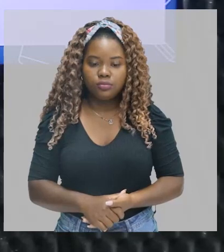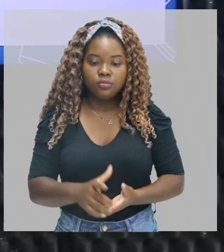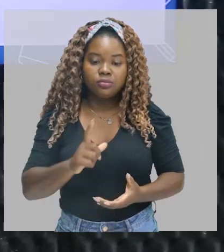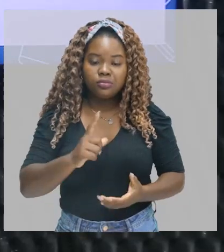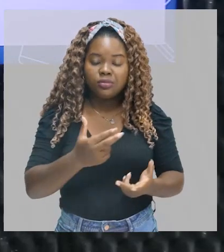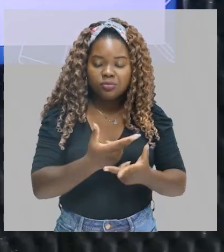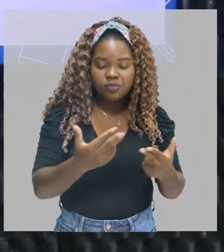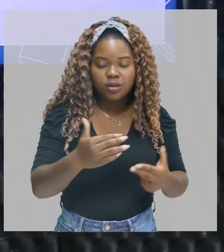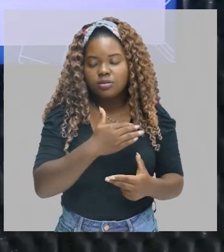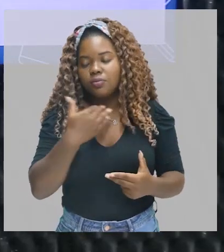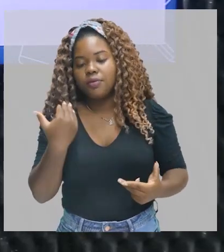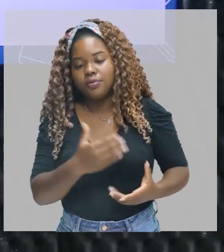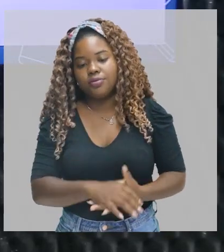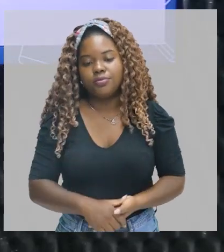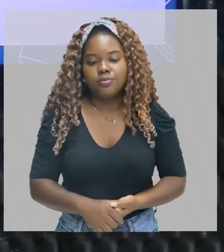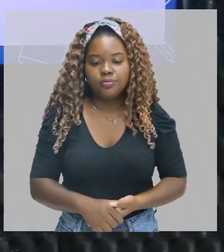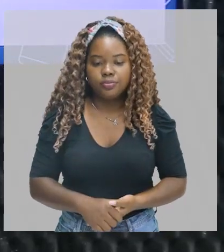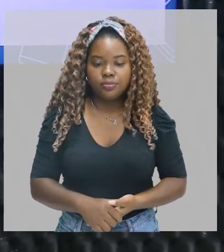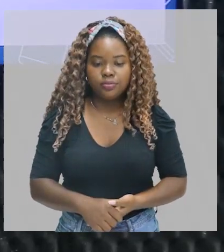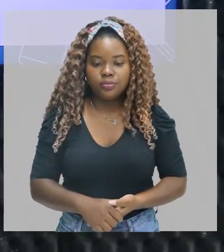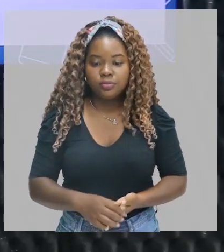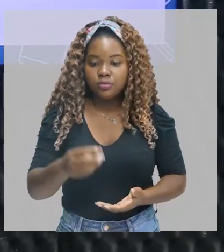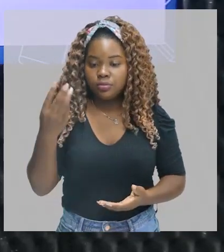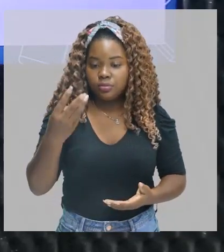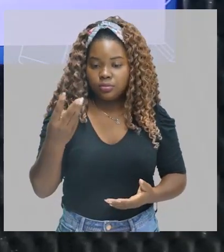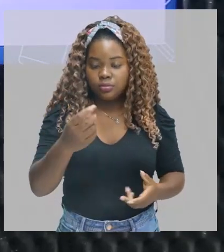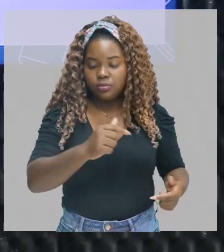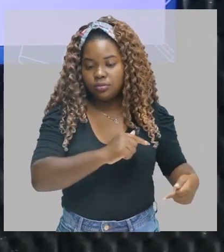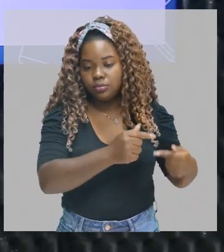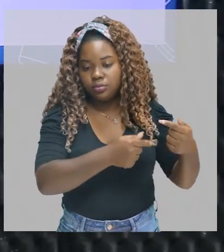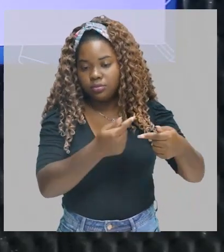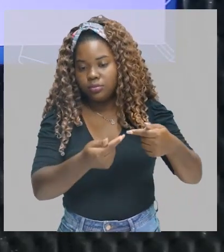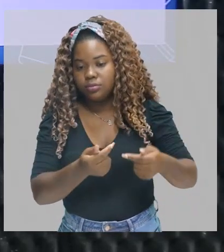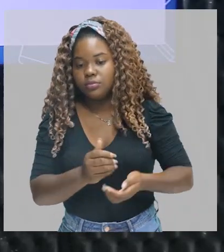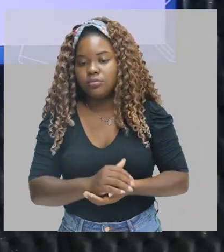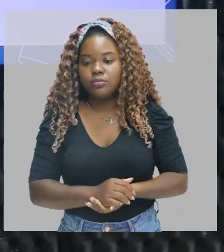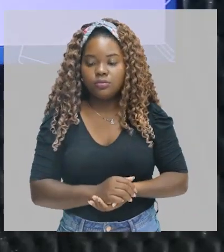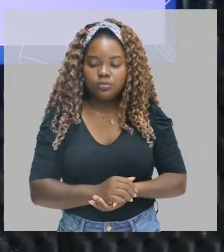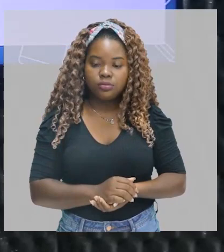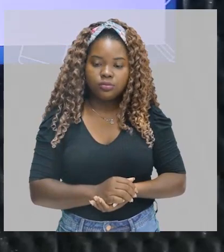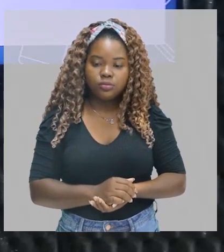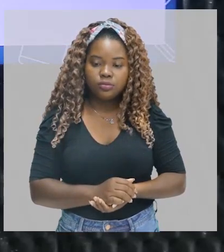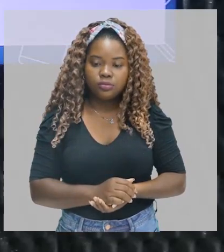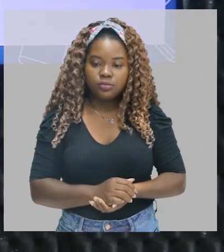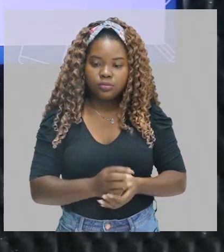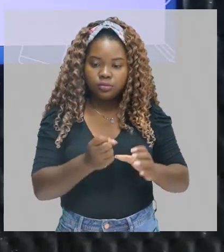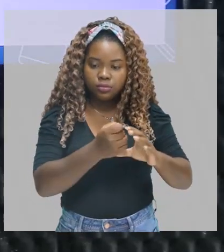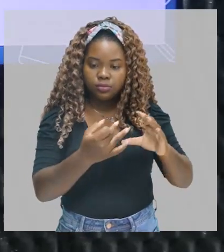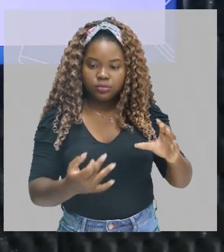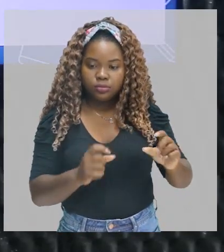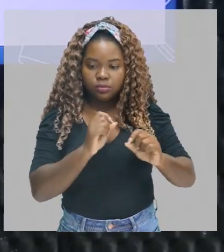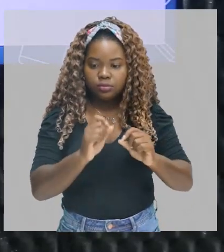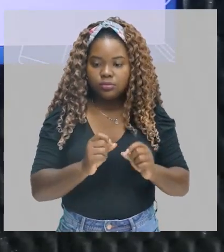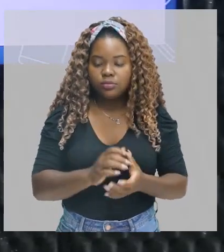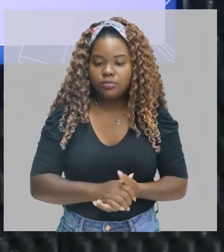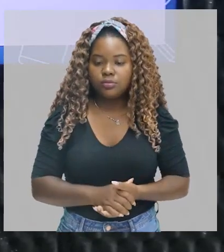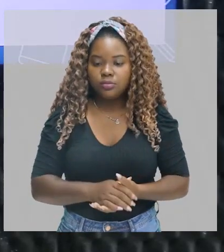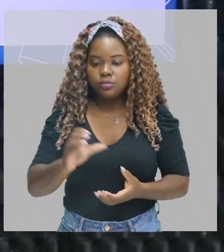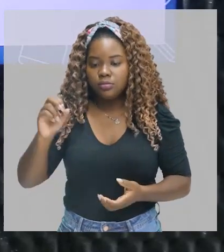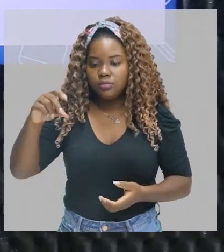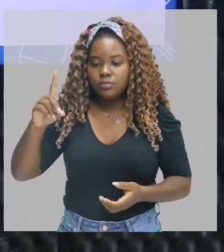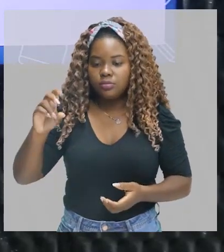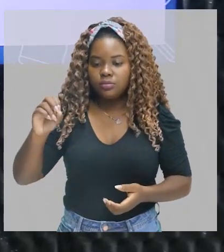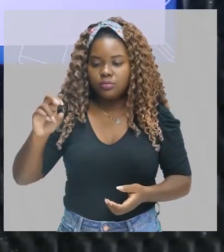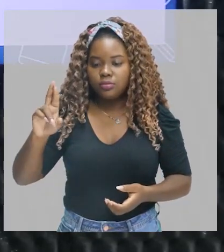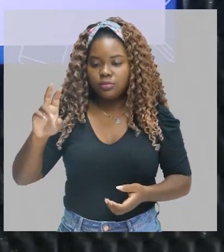gente teve muita morte nessa época. E a terceira geração é a geração caracterizada pelo condoreirismo,